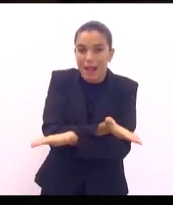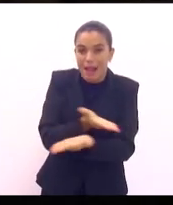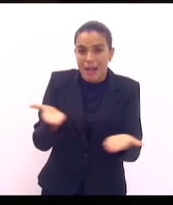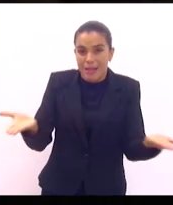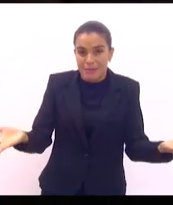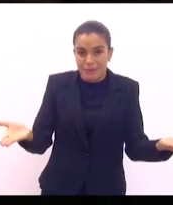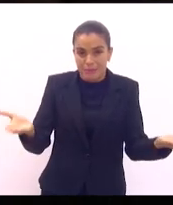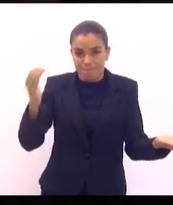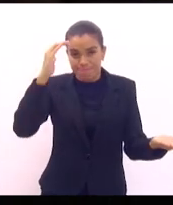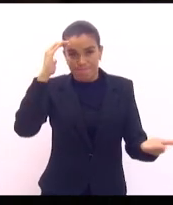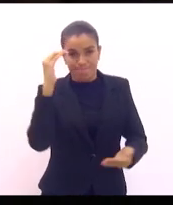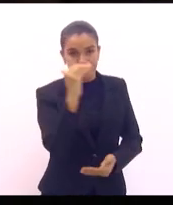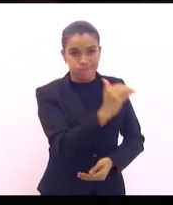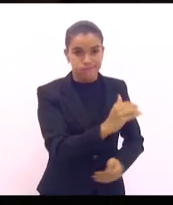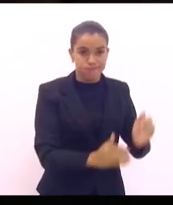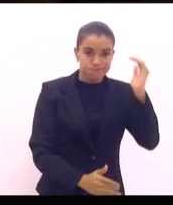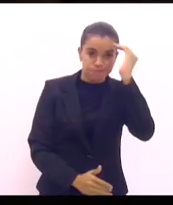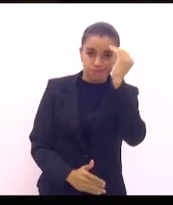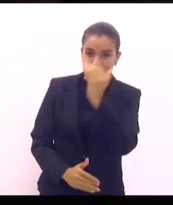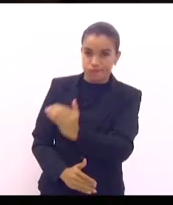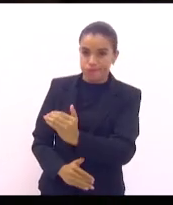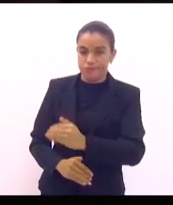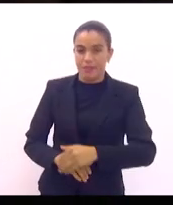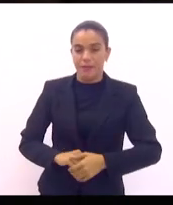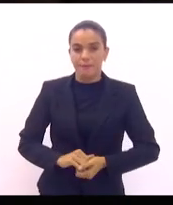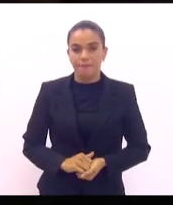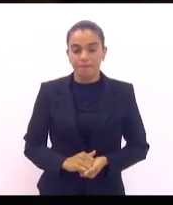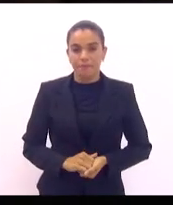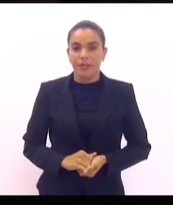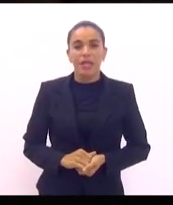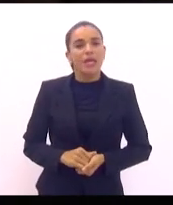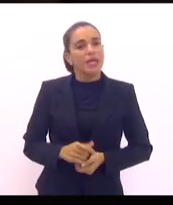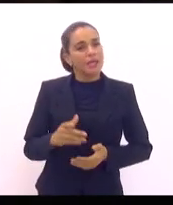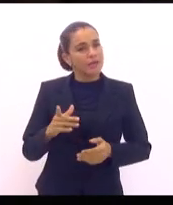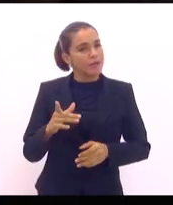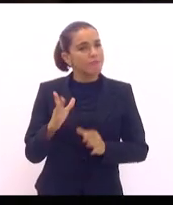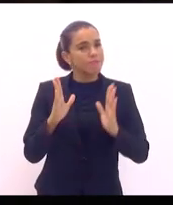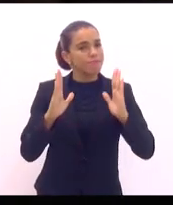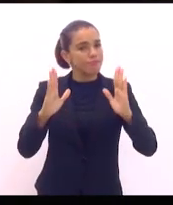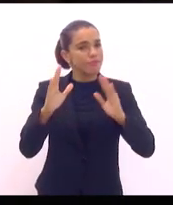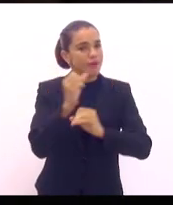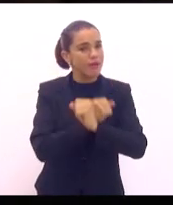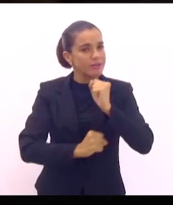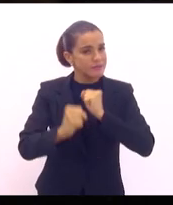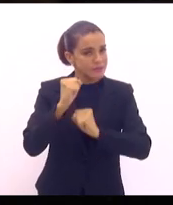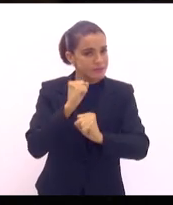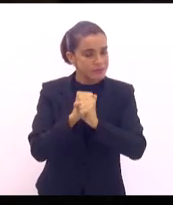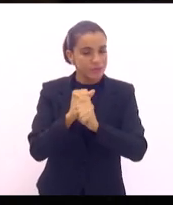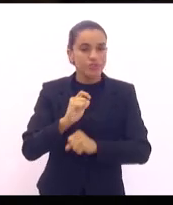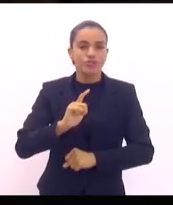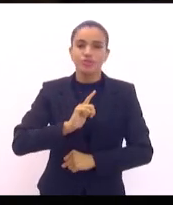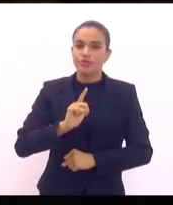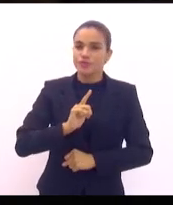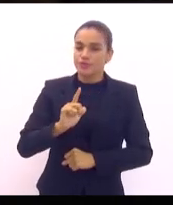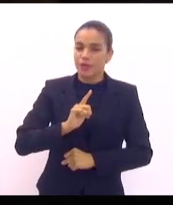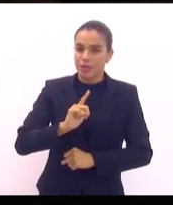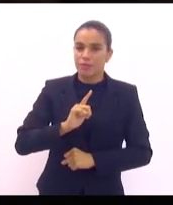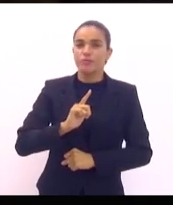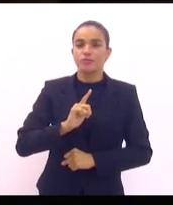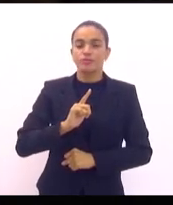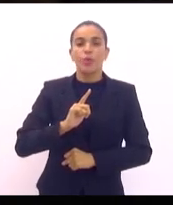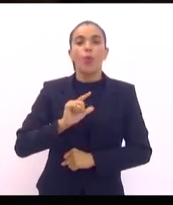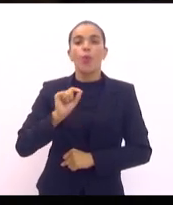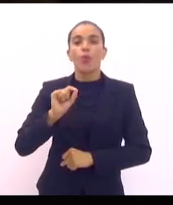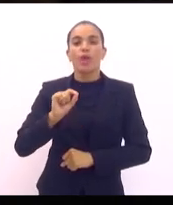soberanos. E no ano passado nós tivemos a